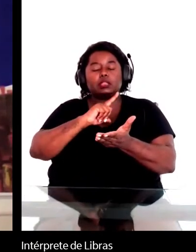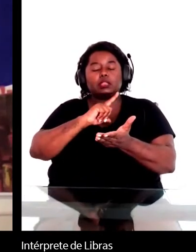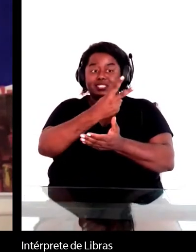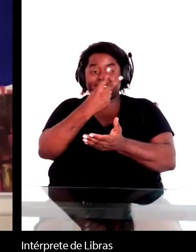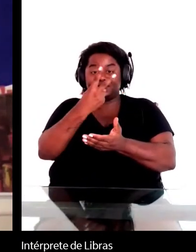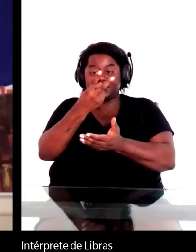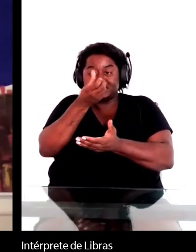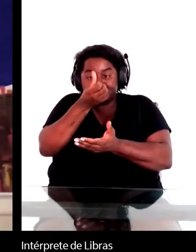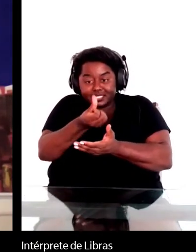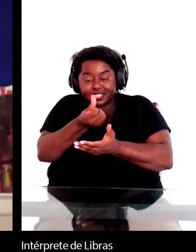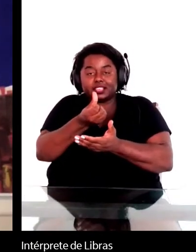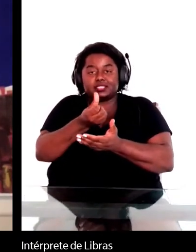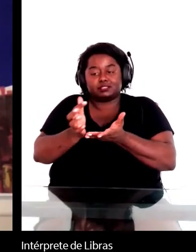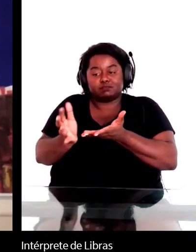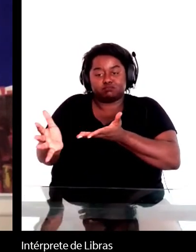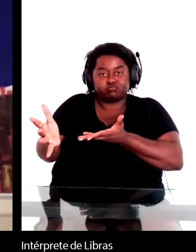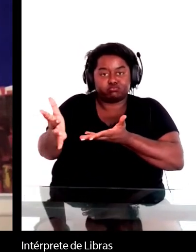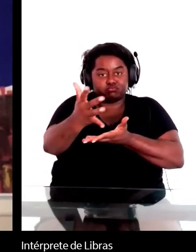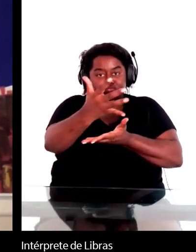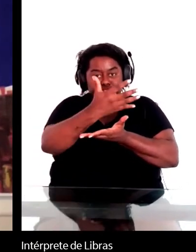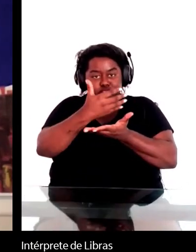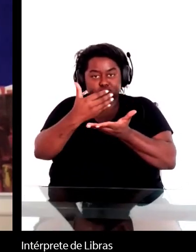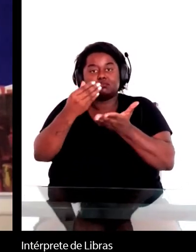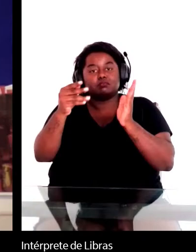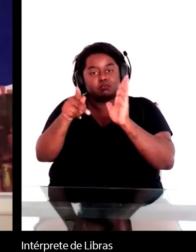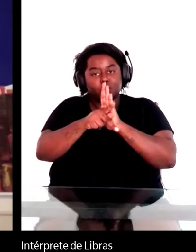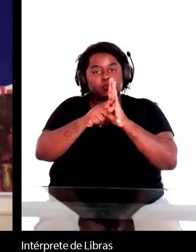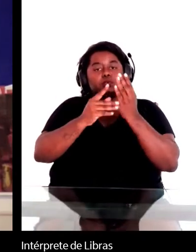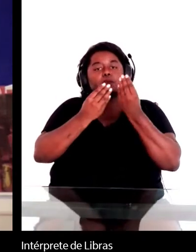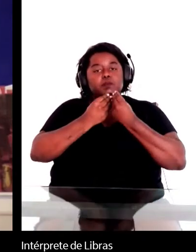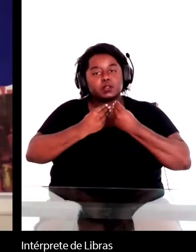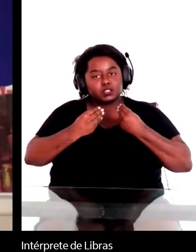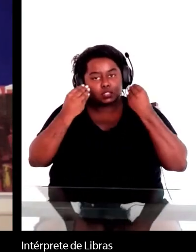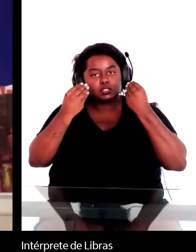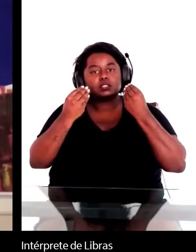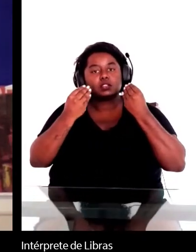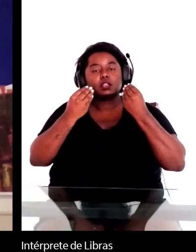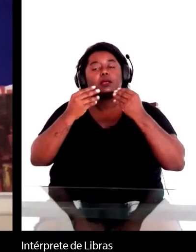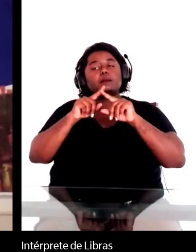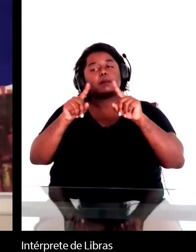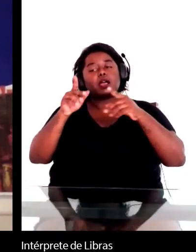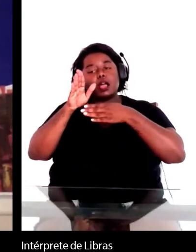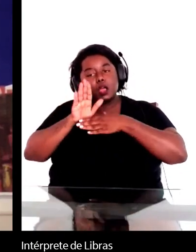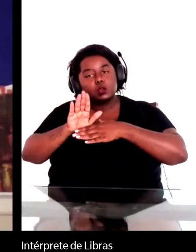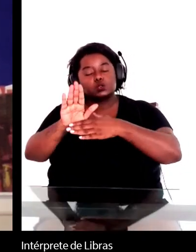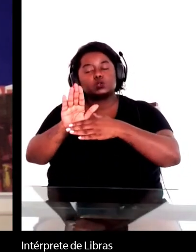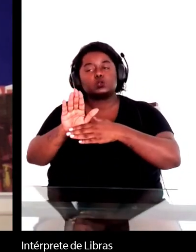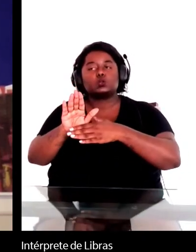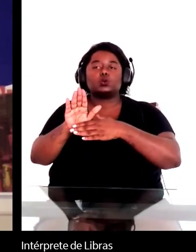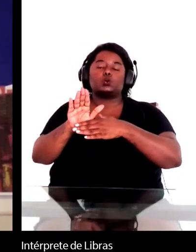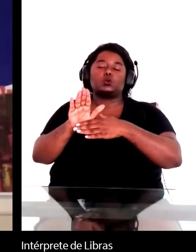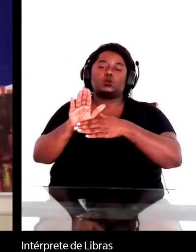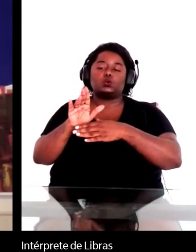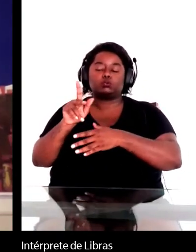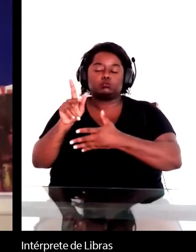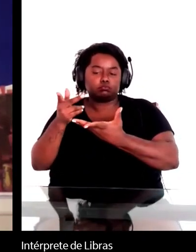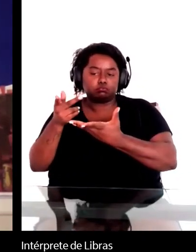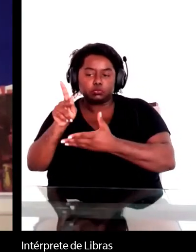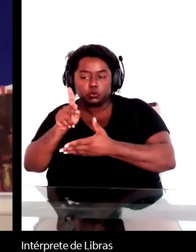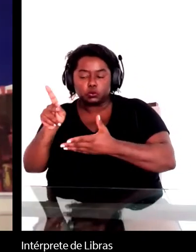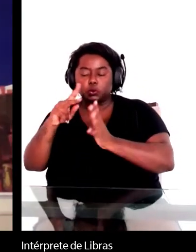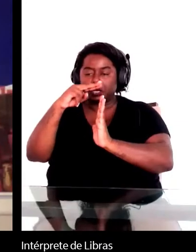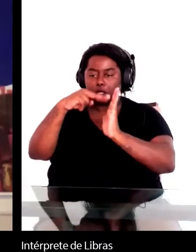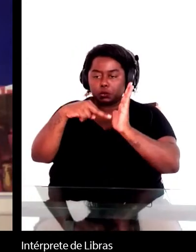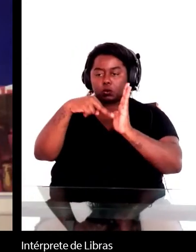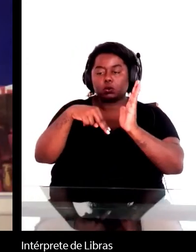obra machadiana, mas o que ajudou muito ao professor e ao leitor é a coletânea que